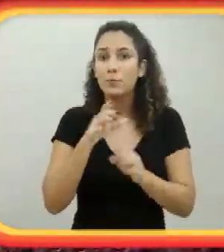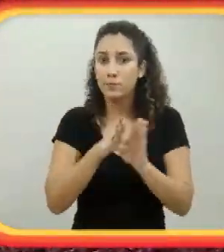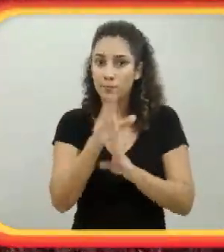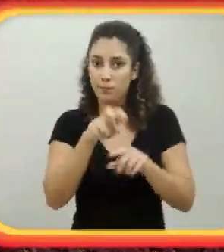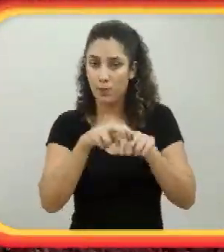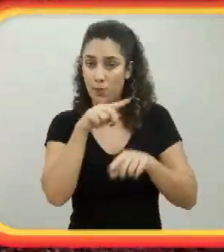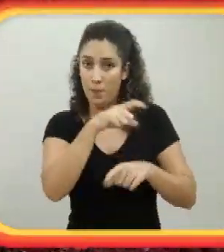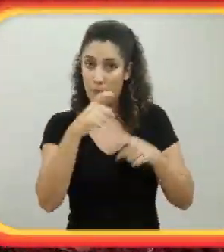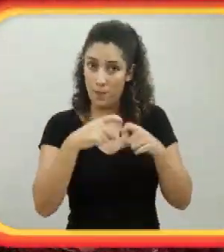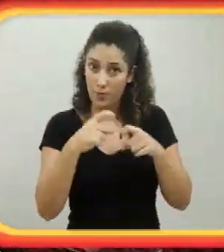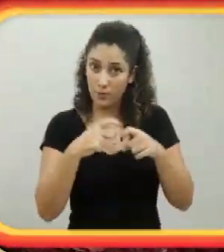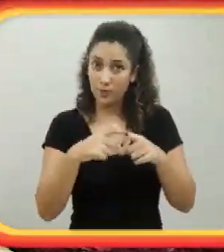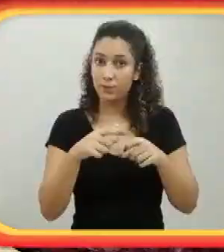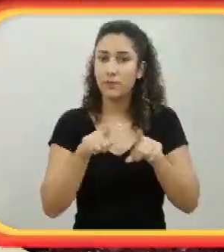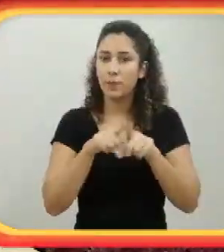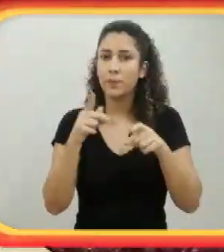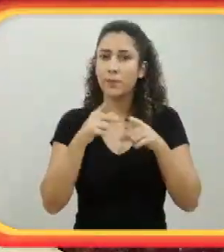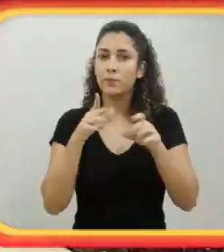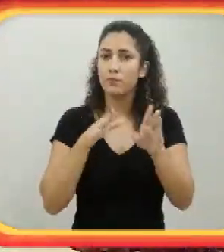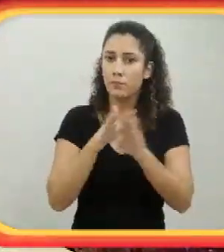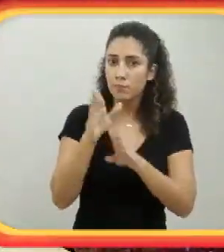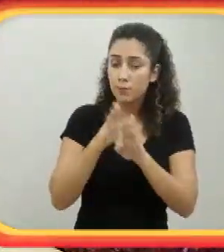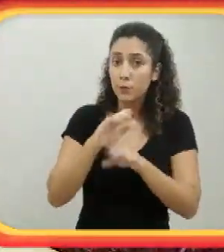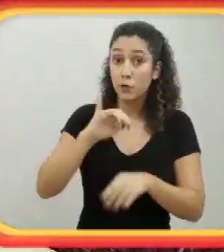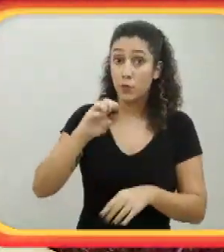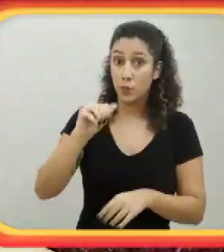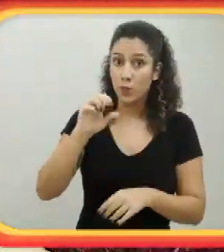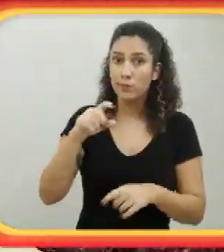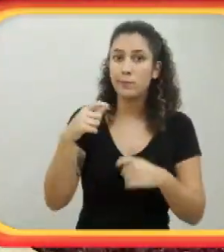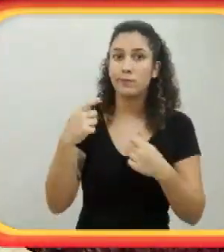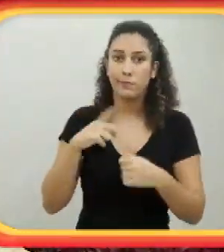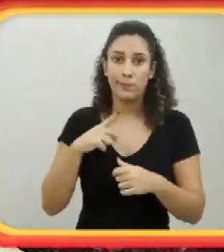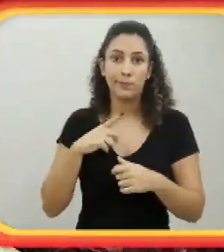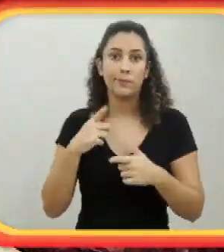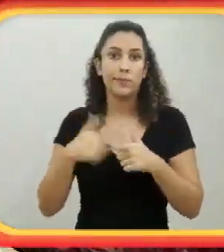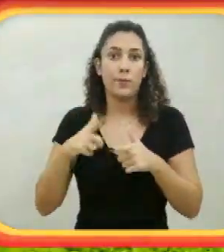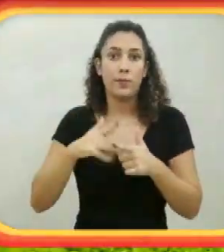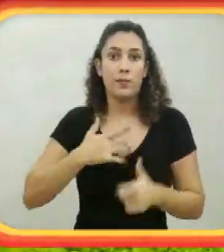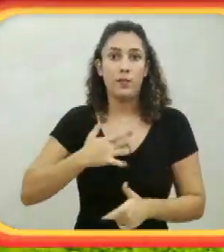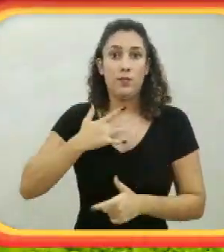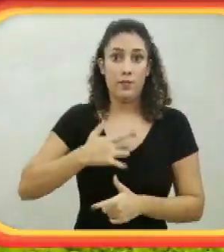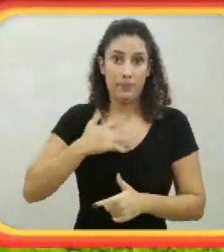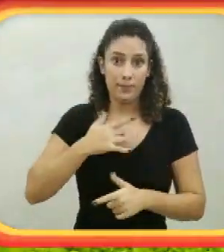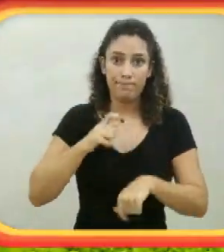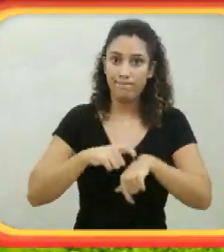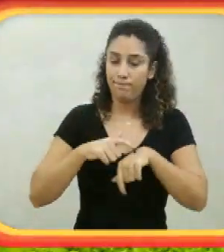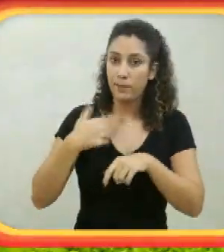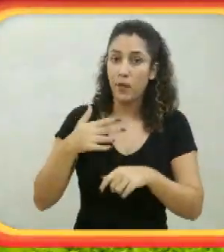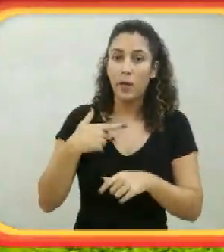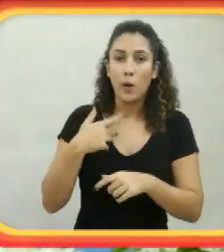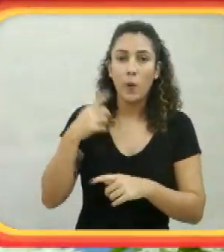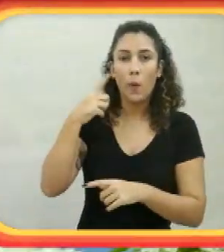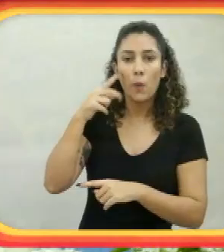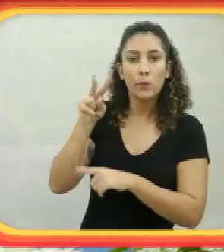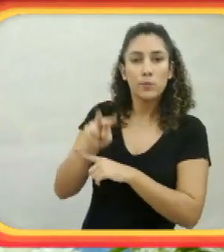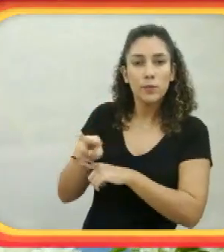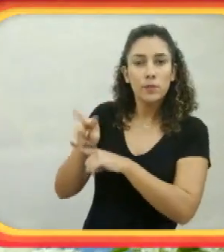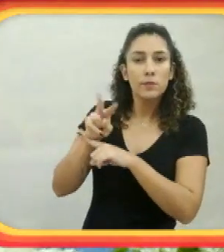orientação médica. A pediatra orientou porque o João Pedro fazia crises de asma. E no decorrer do tempo,